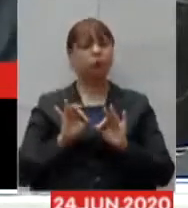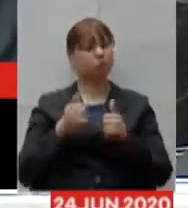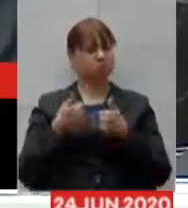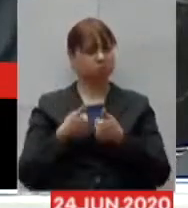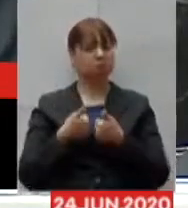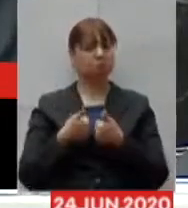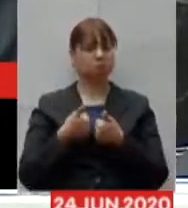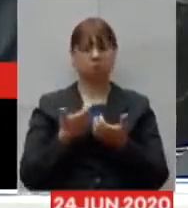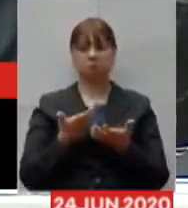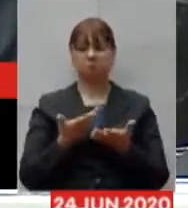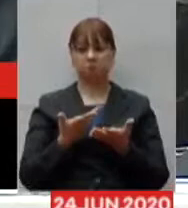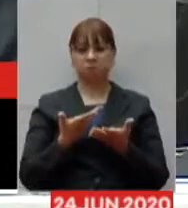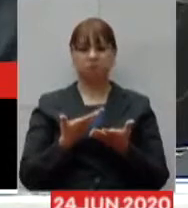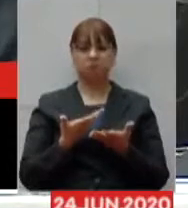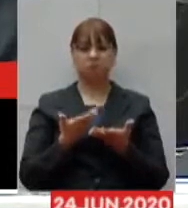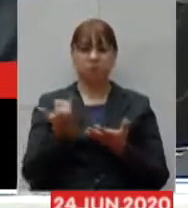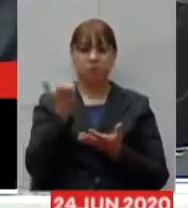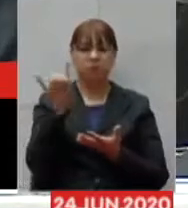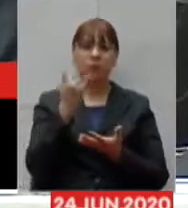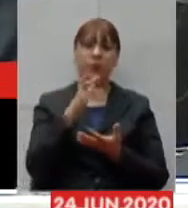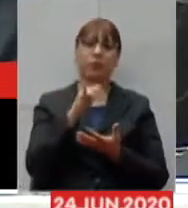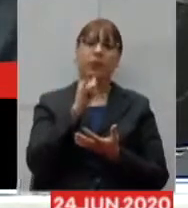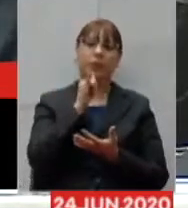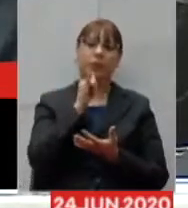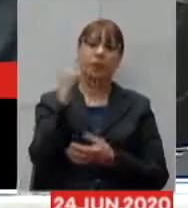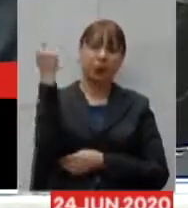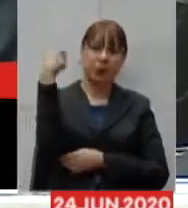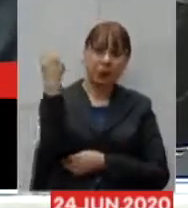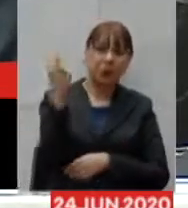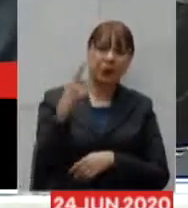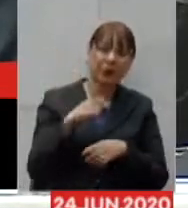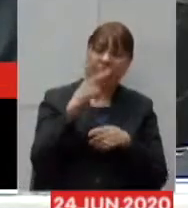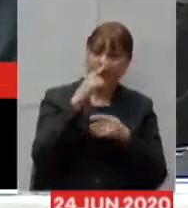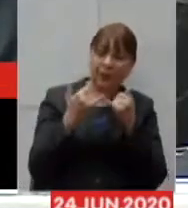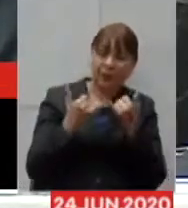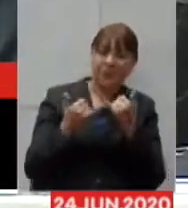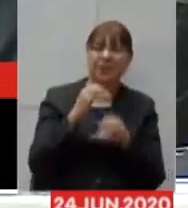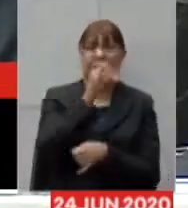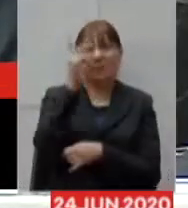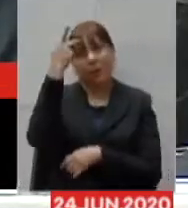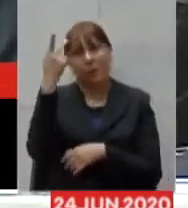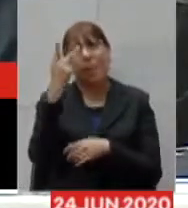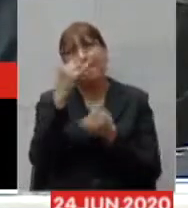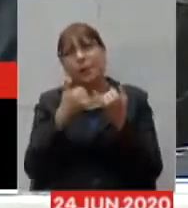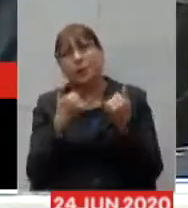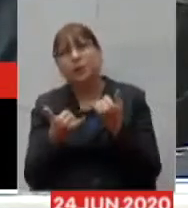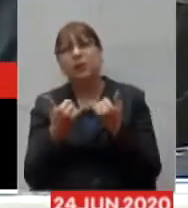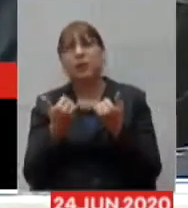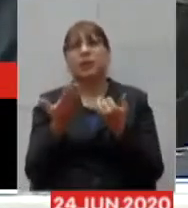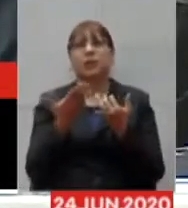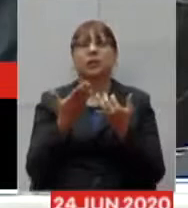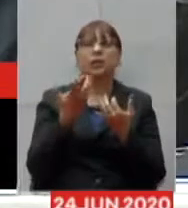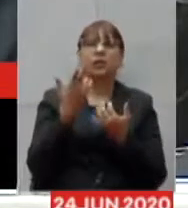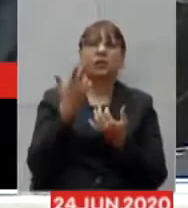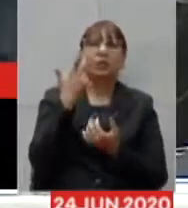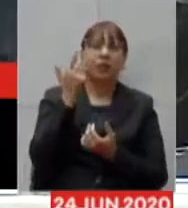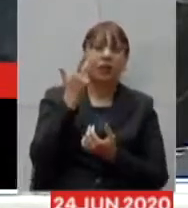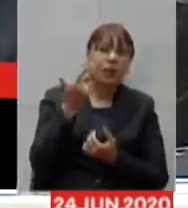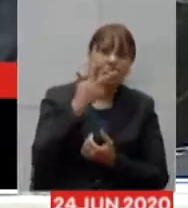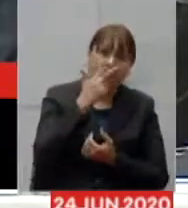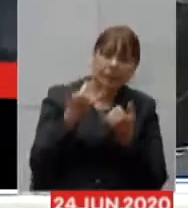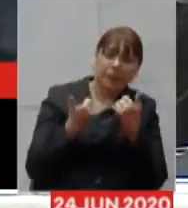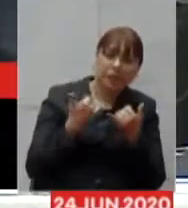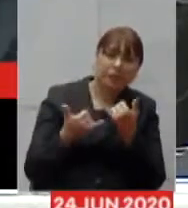robusto Rio Grande do Sul fez parecido São Paulo está fazendo parecido Ceará parecido Goiás parecido ou seja isso